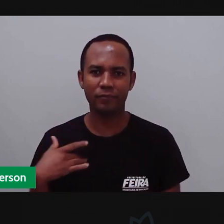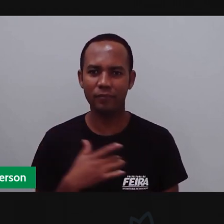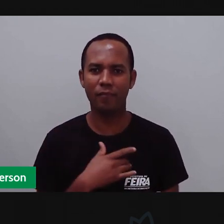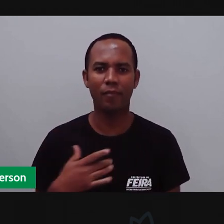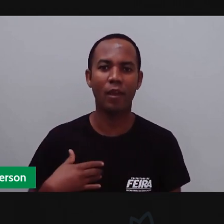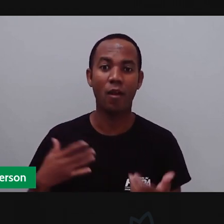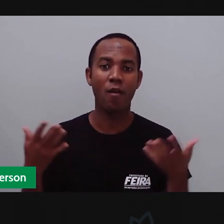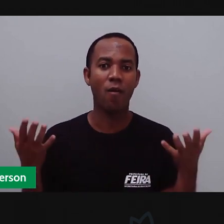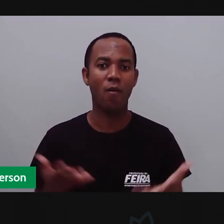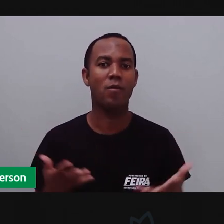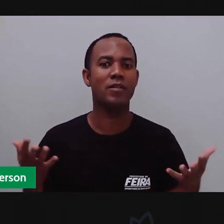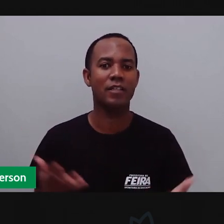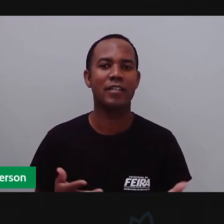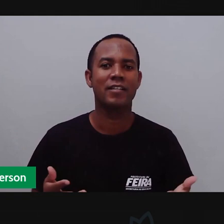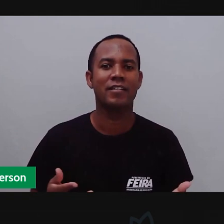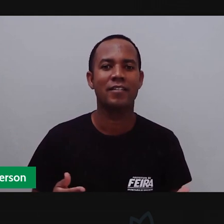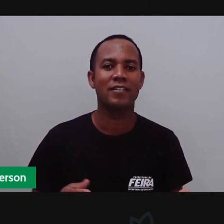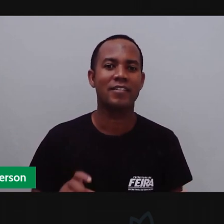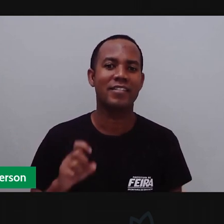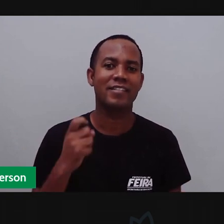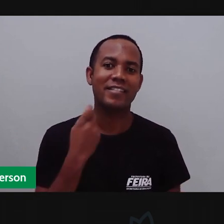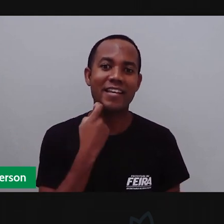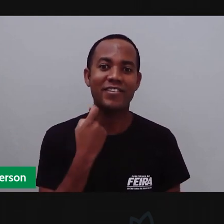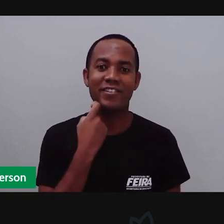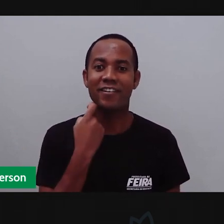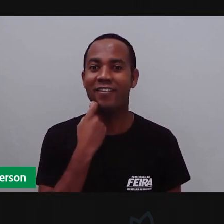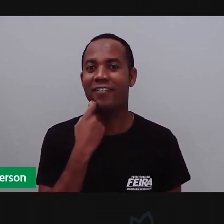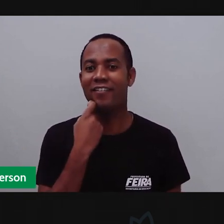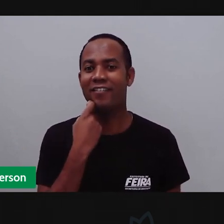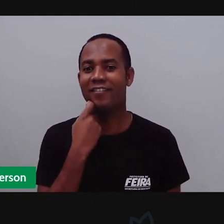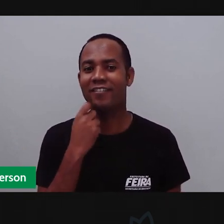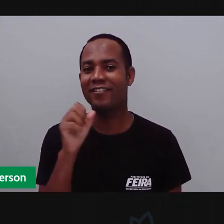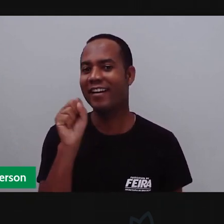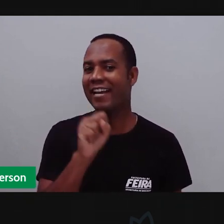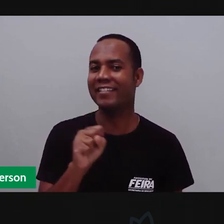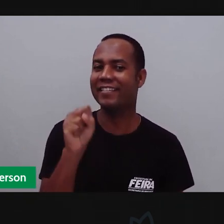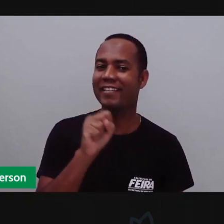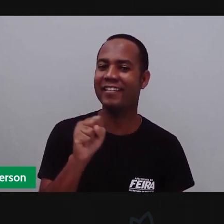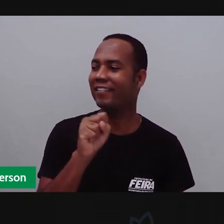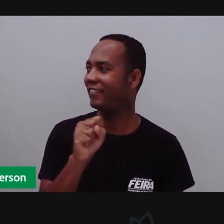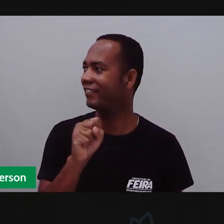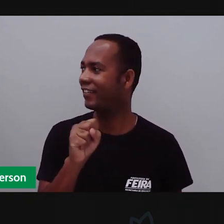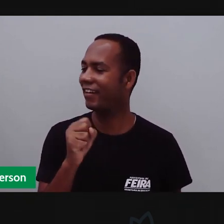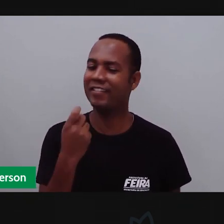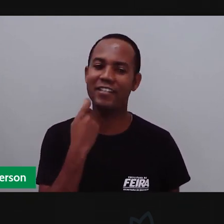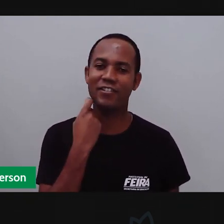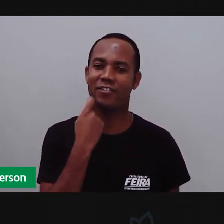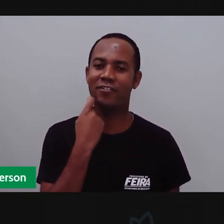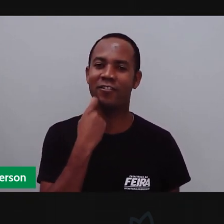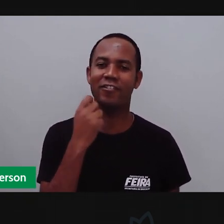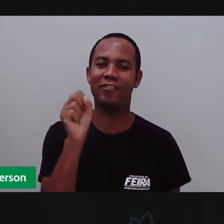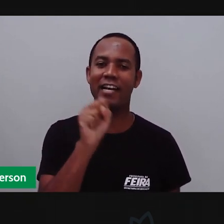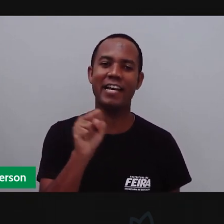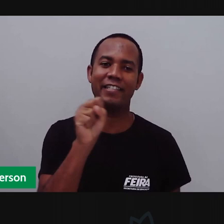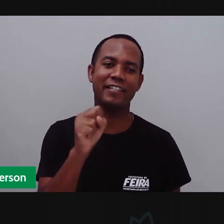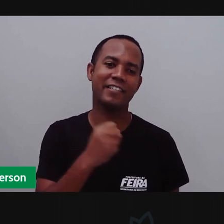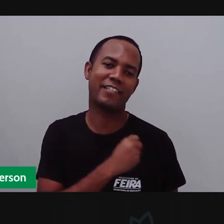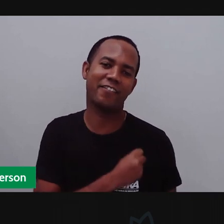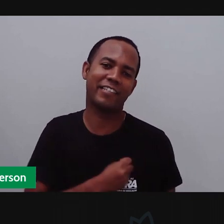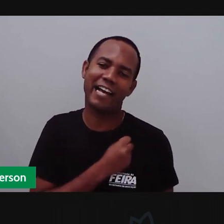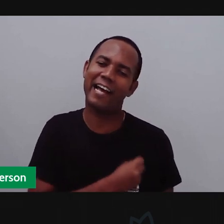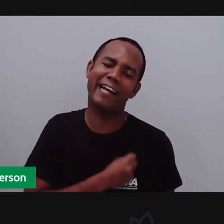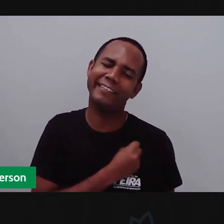Sextou Anderson, e aí? Como foram? Sextou é assim? Sextou?